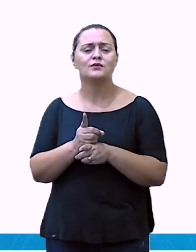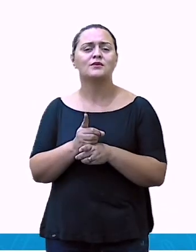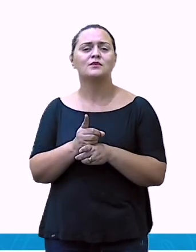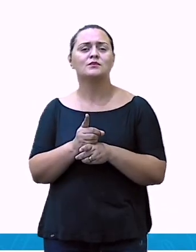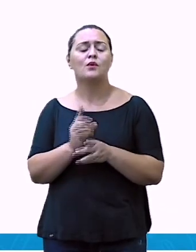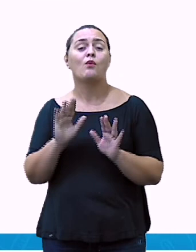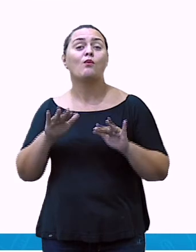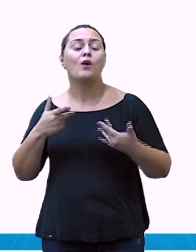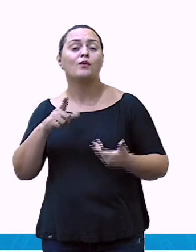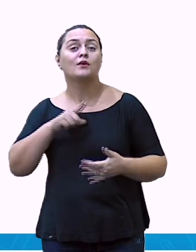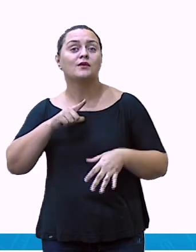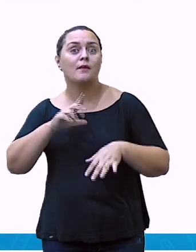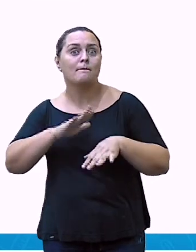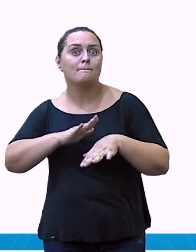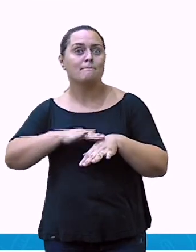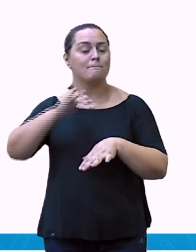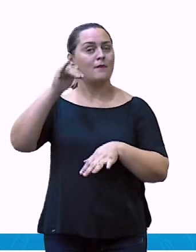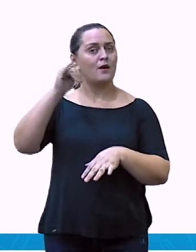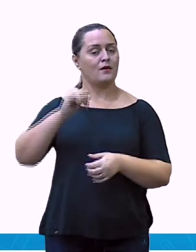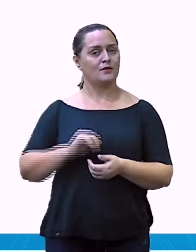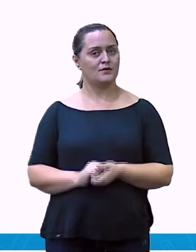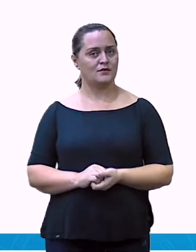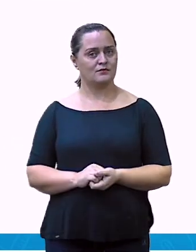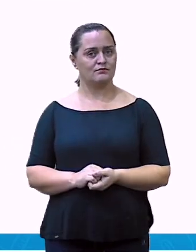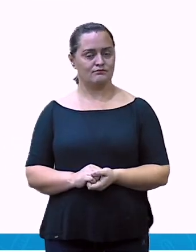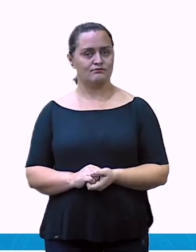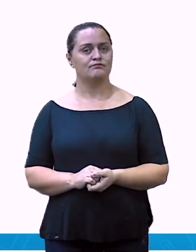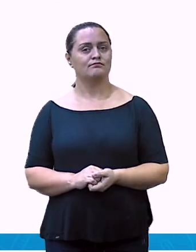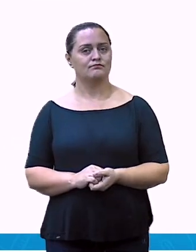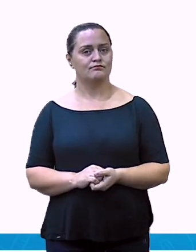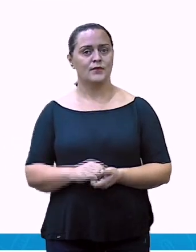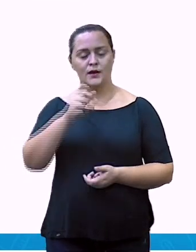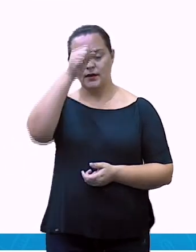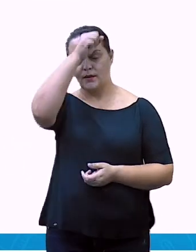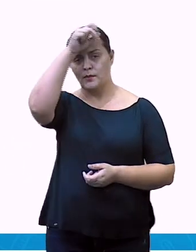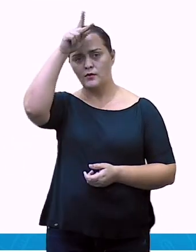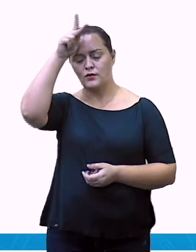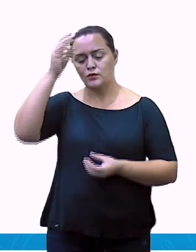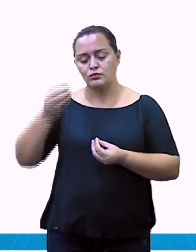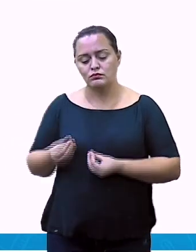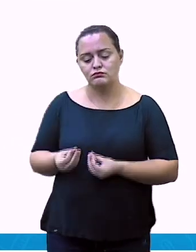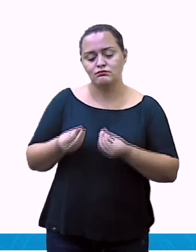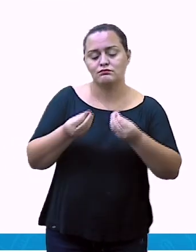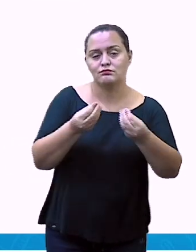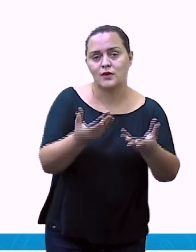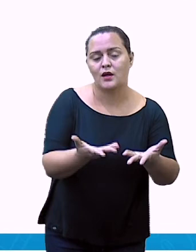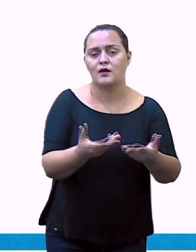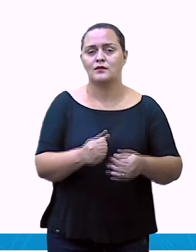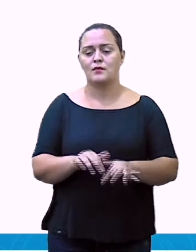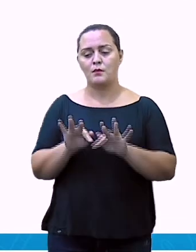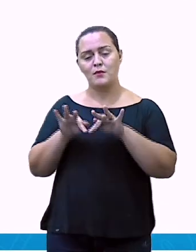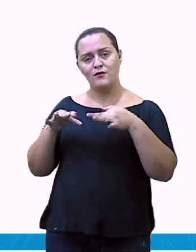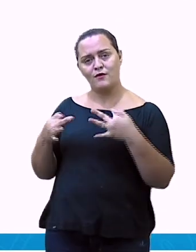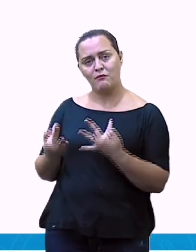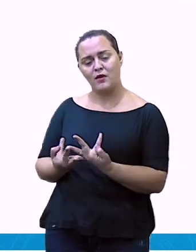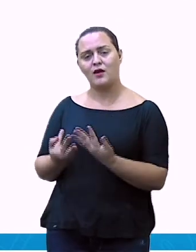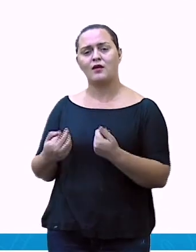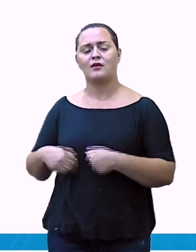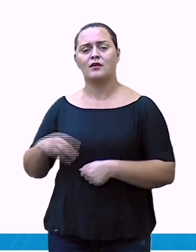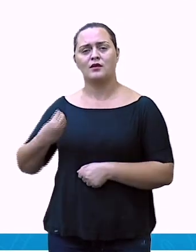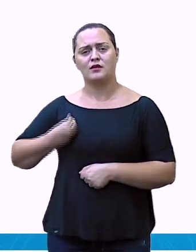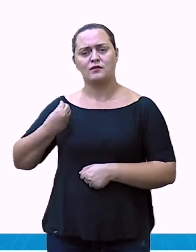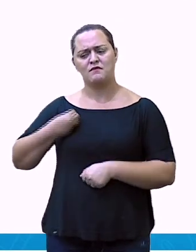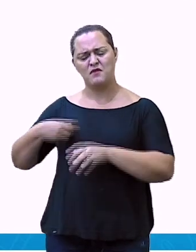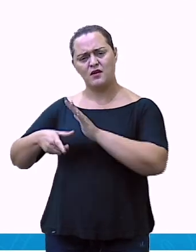famílias. Um trabalho muito legal e importante da prefeitura que está fazendo entregando essas moradias. Qual é